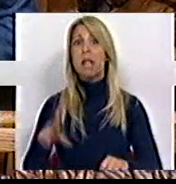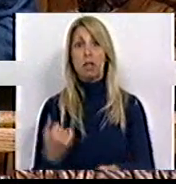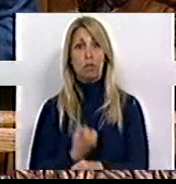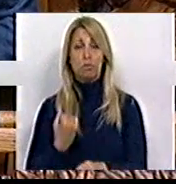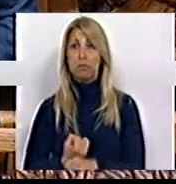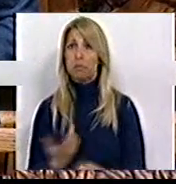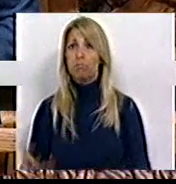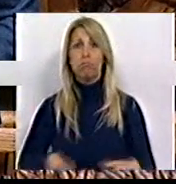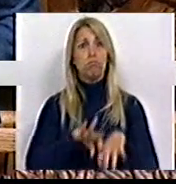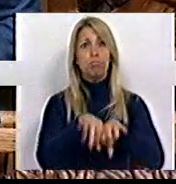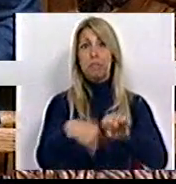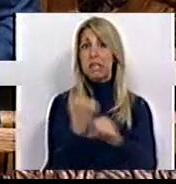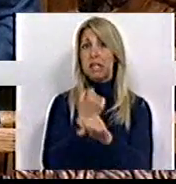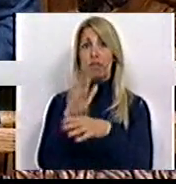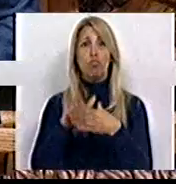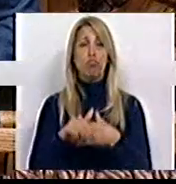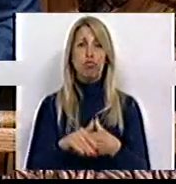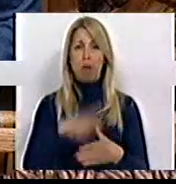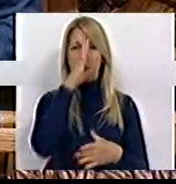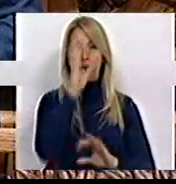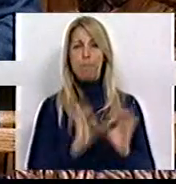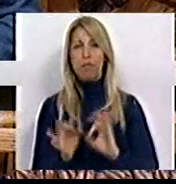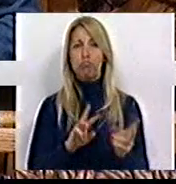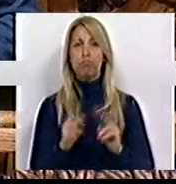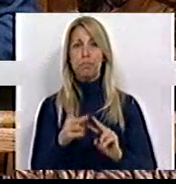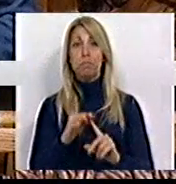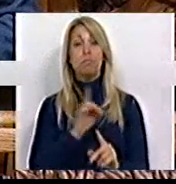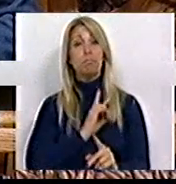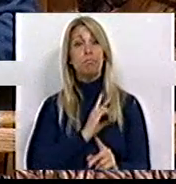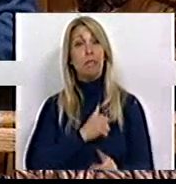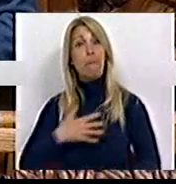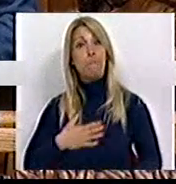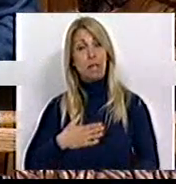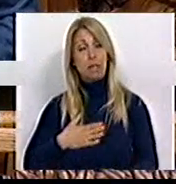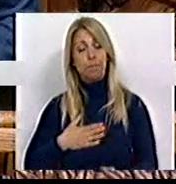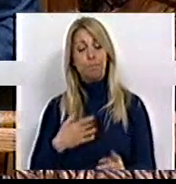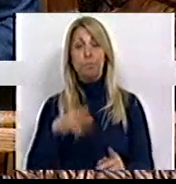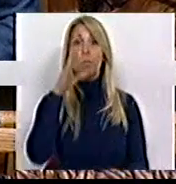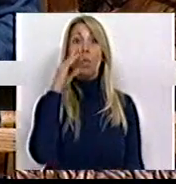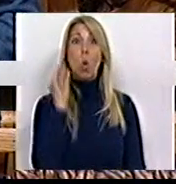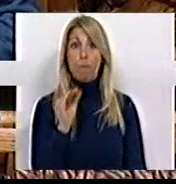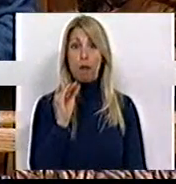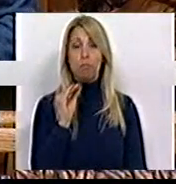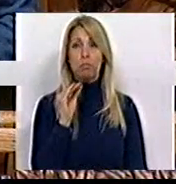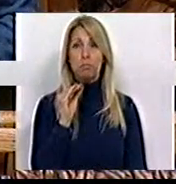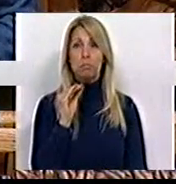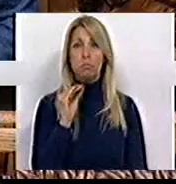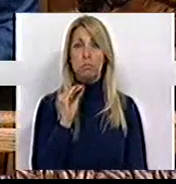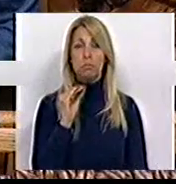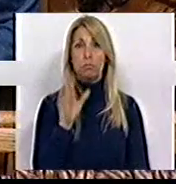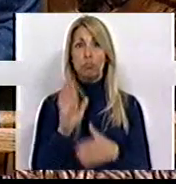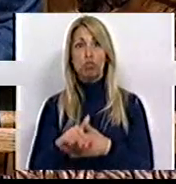degradação do serviço postal, a preparação da privatização da empresa. O Banco Postal está na calha.